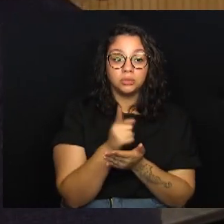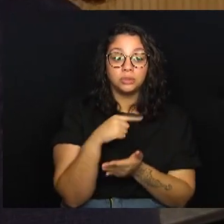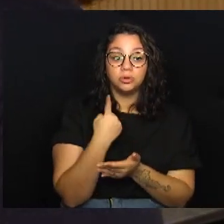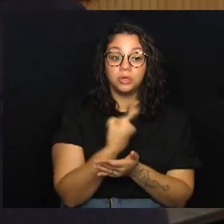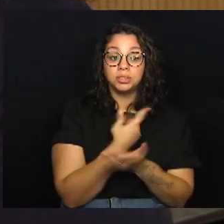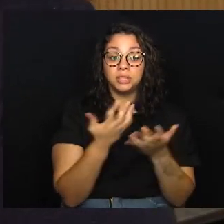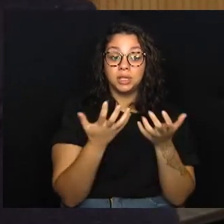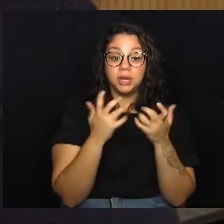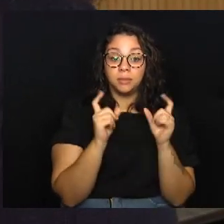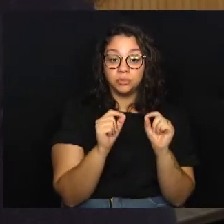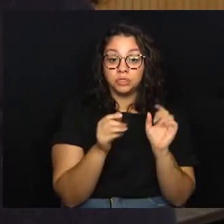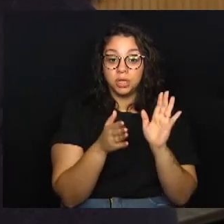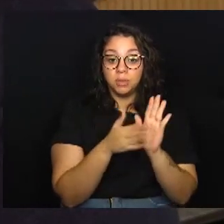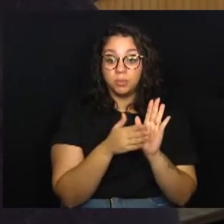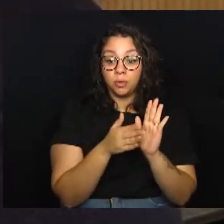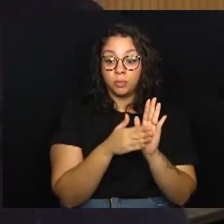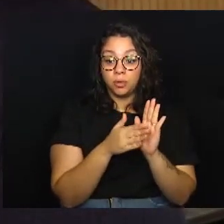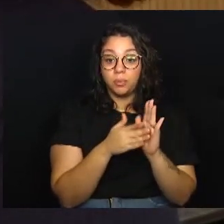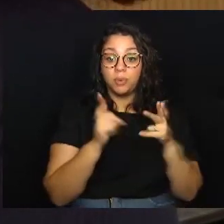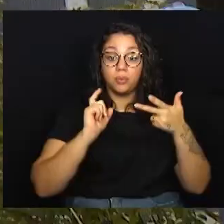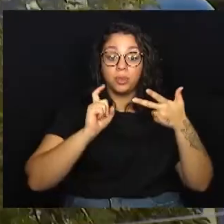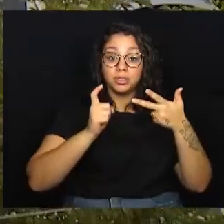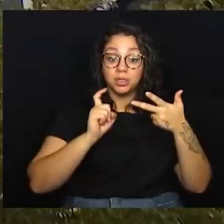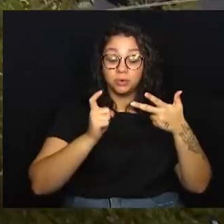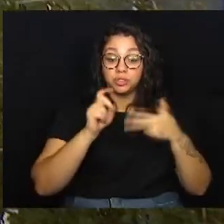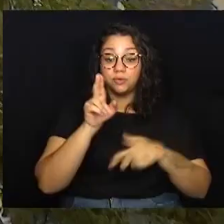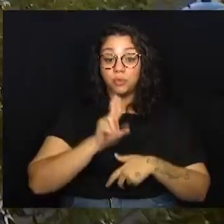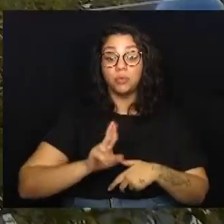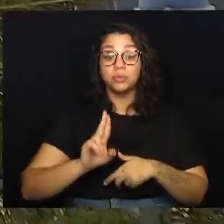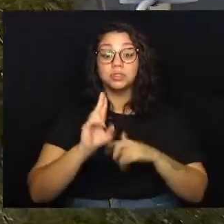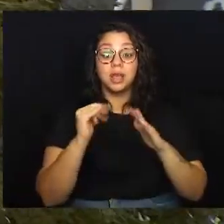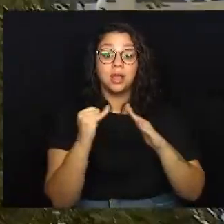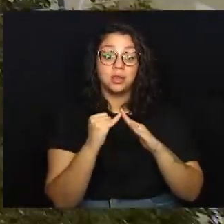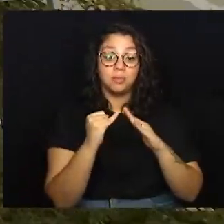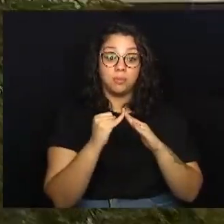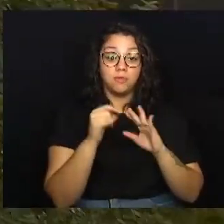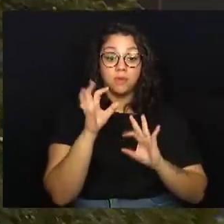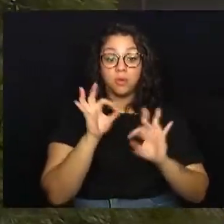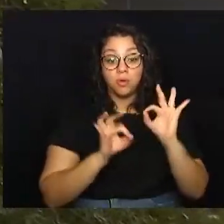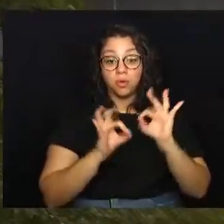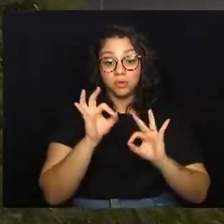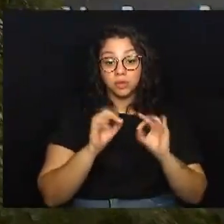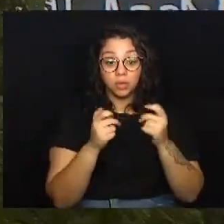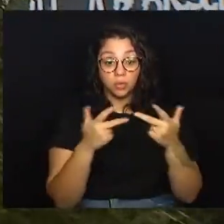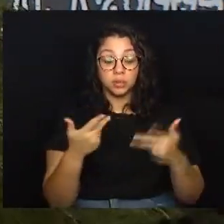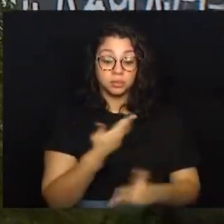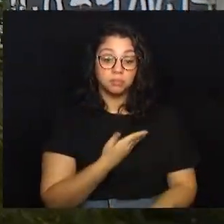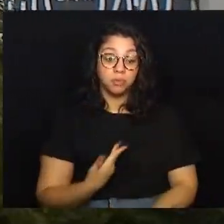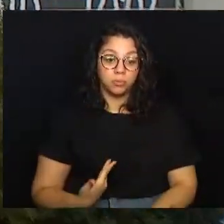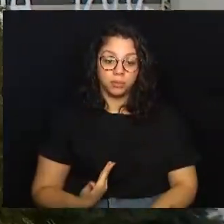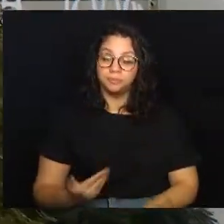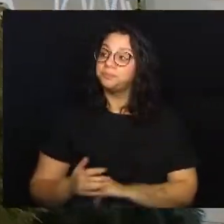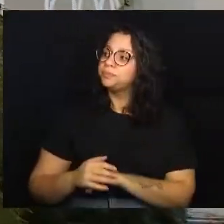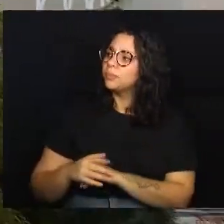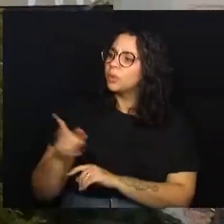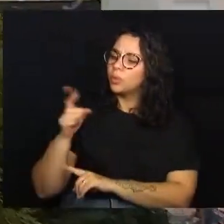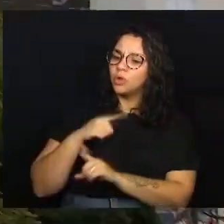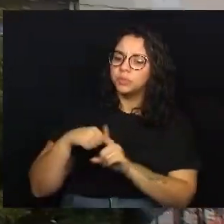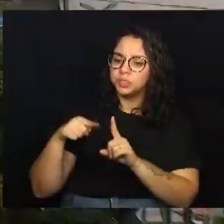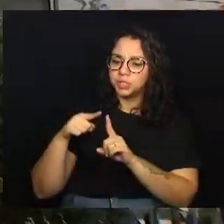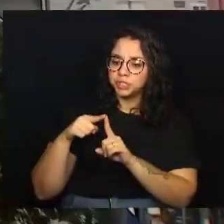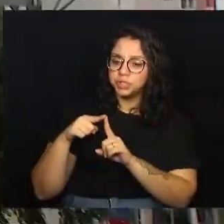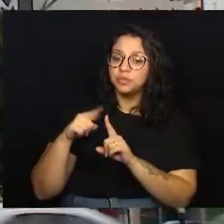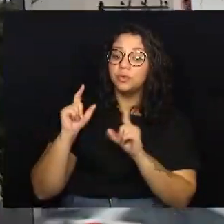imobiliária, nós queremos propor ao executivo que utilize esses imóveis para poder organizar equipamentos públicos.